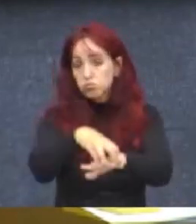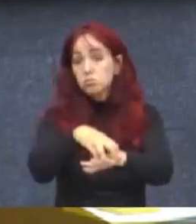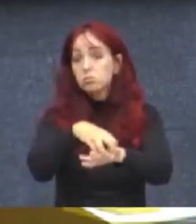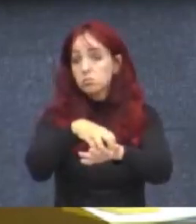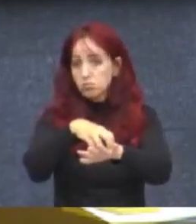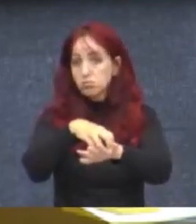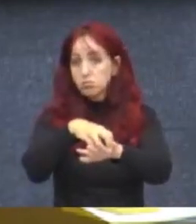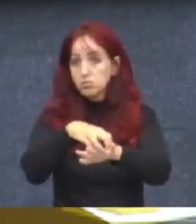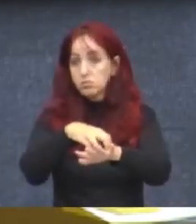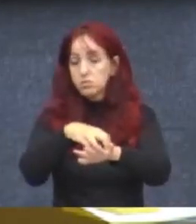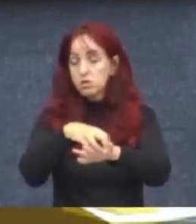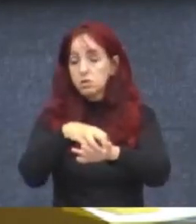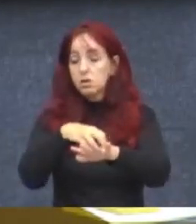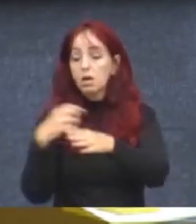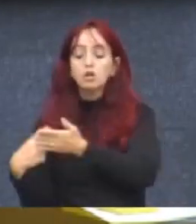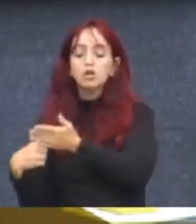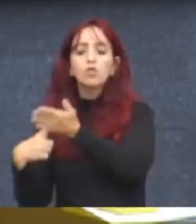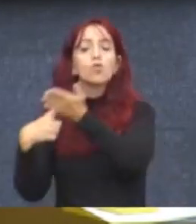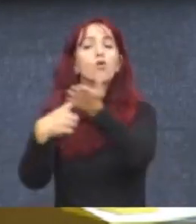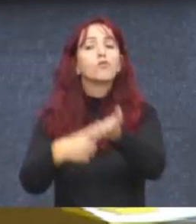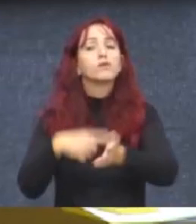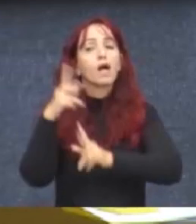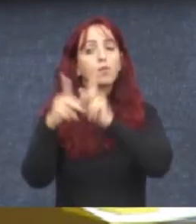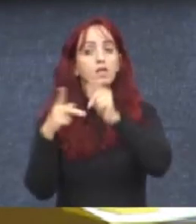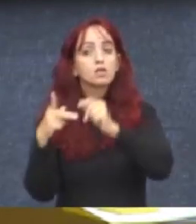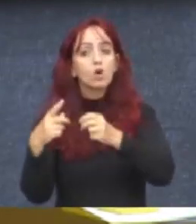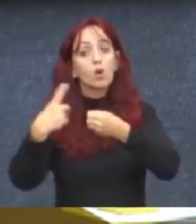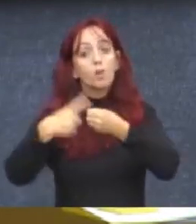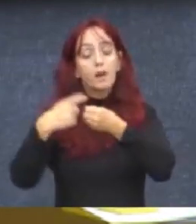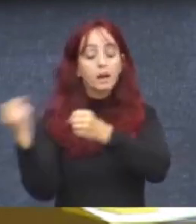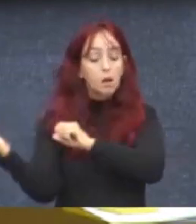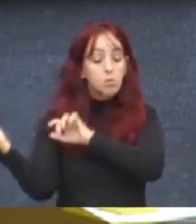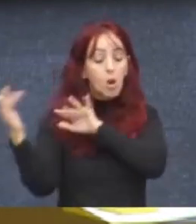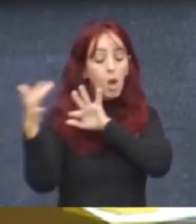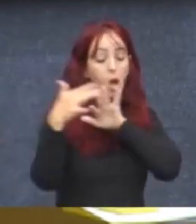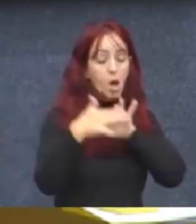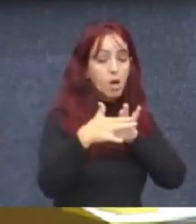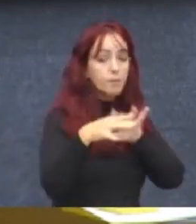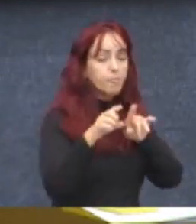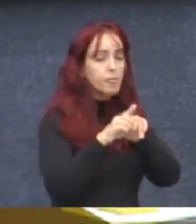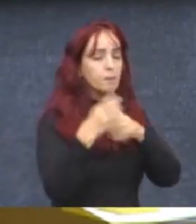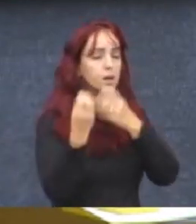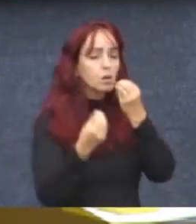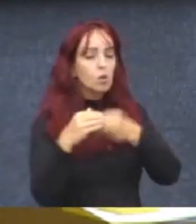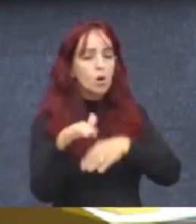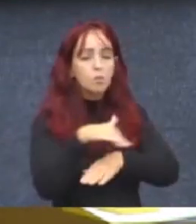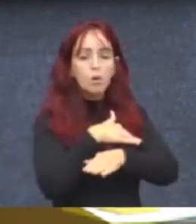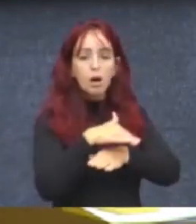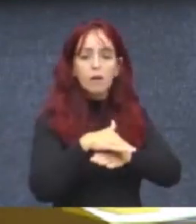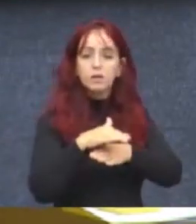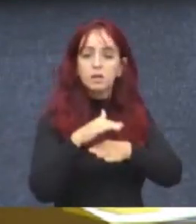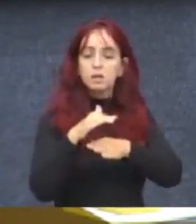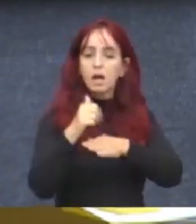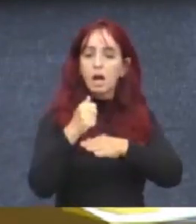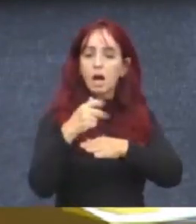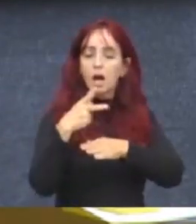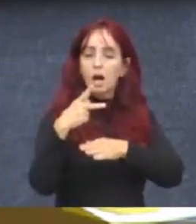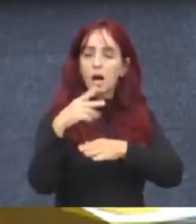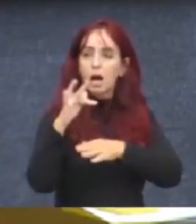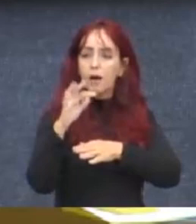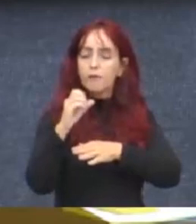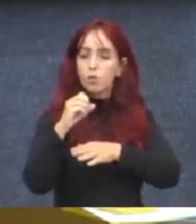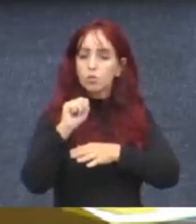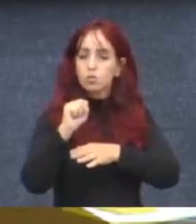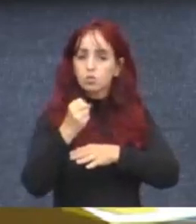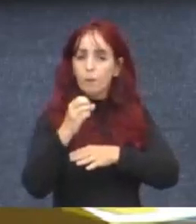na Semana Santa, como várias cidades mineiras o fazem, como Afonso Pena repleta de tapetes culturais, com a encemação